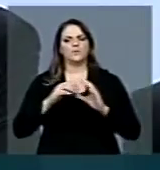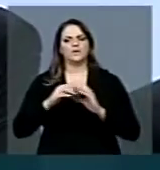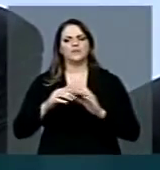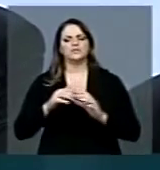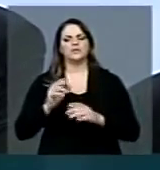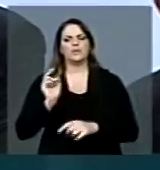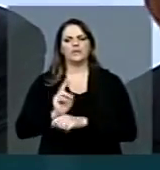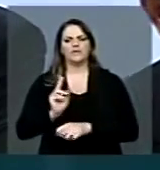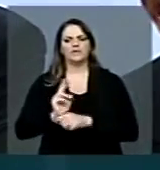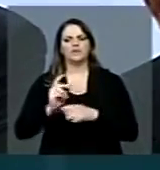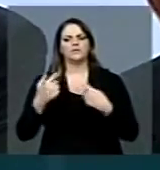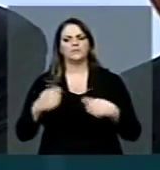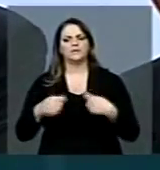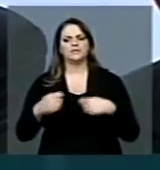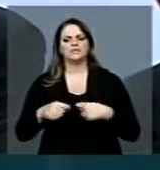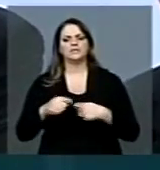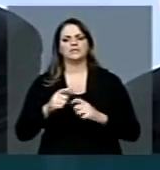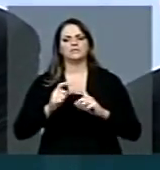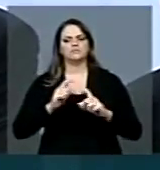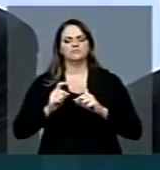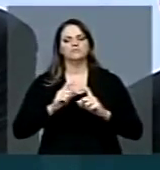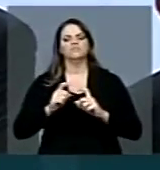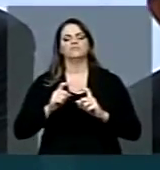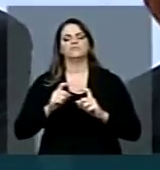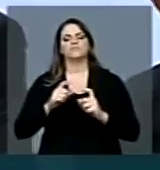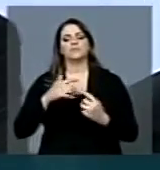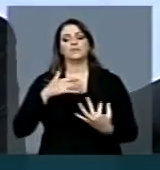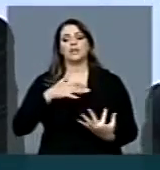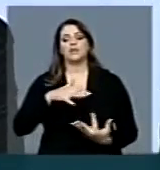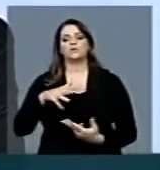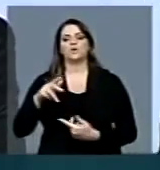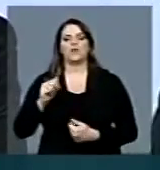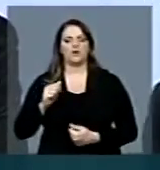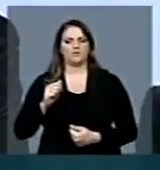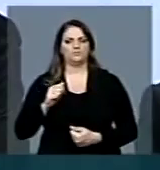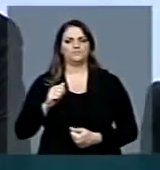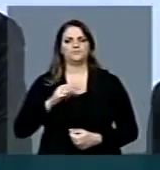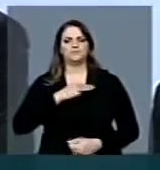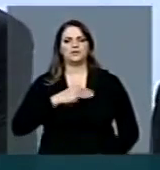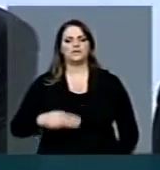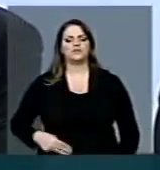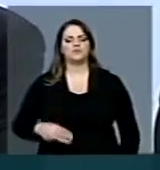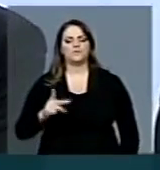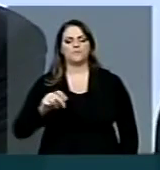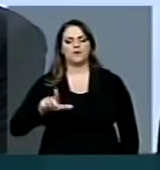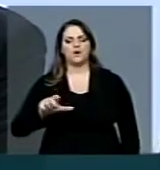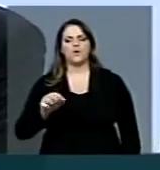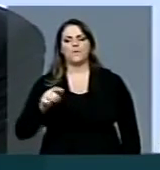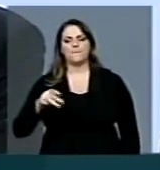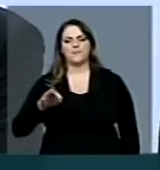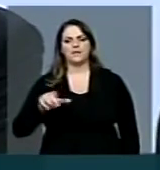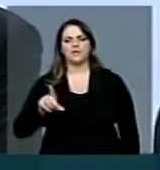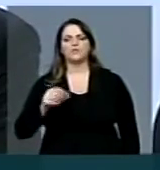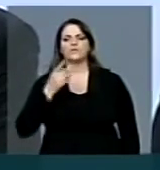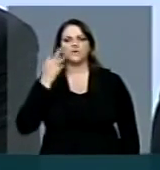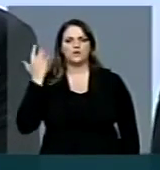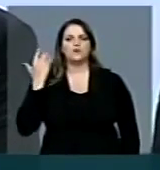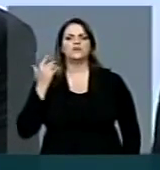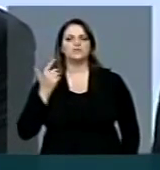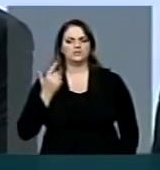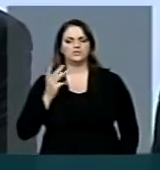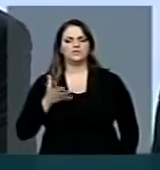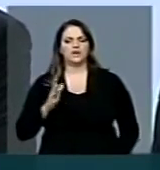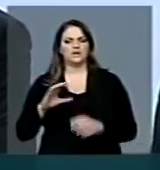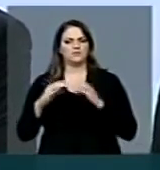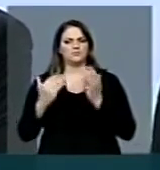defendendo a necessidade de uma governança internacional, sei que o ministro Paulo Bernardo, inclusive, na última conferência, defendeu isso, eu acho que está na hora do dia, ministro, essa